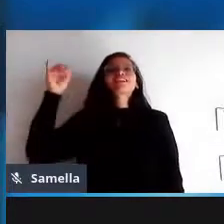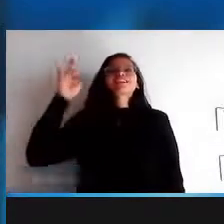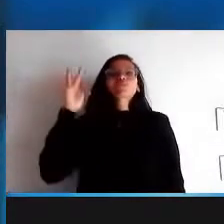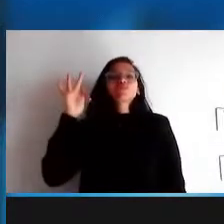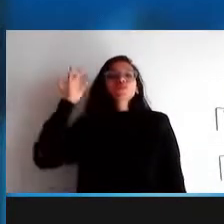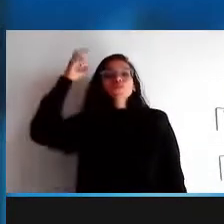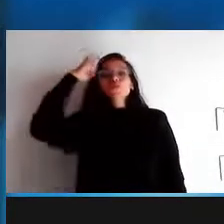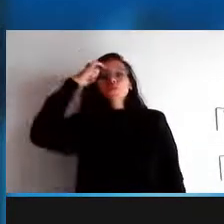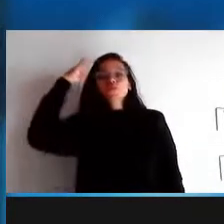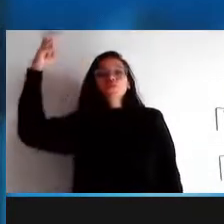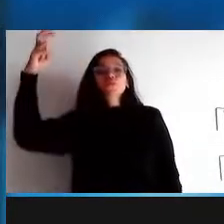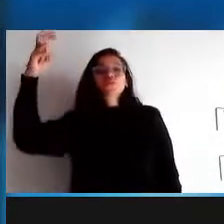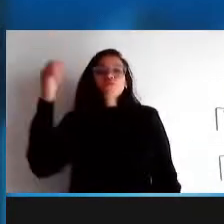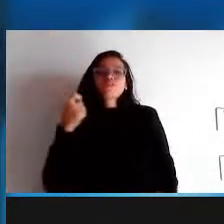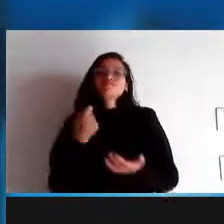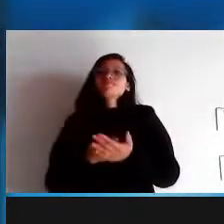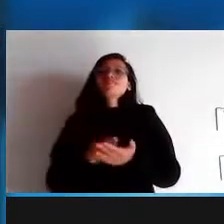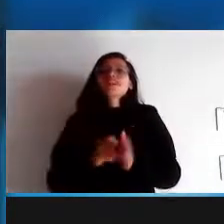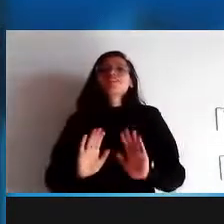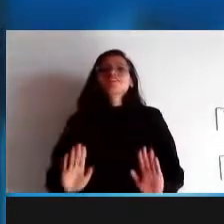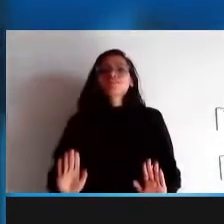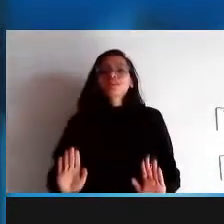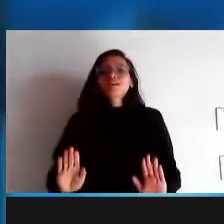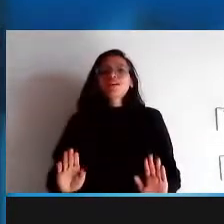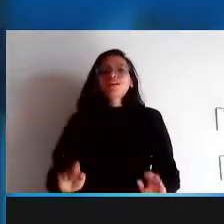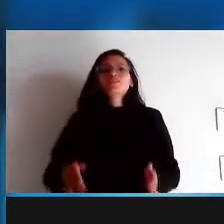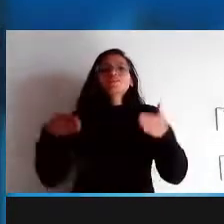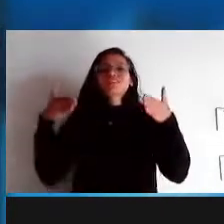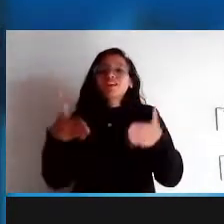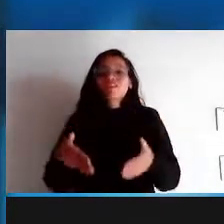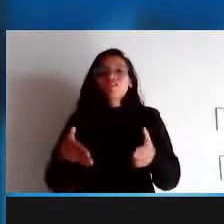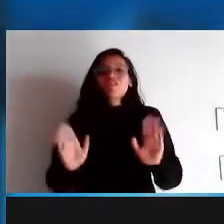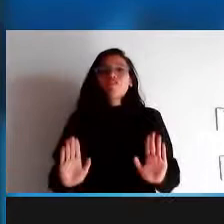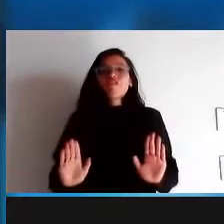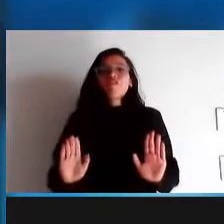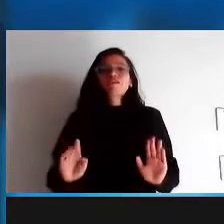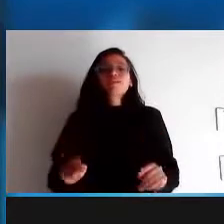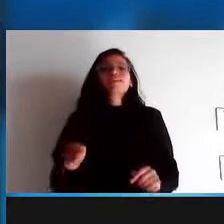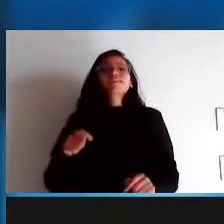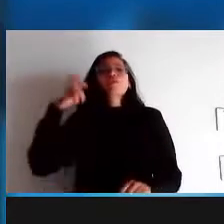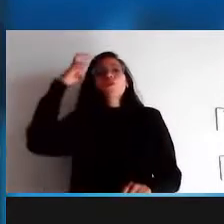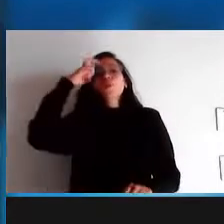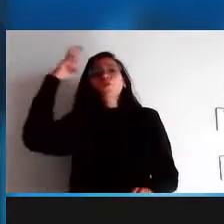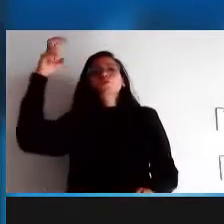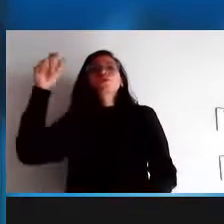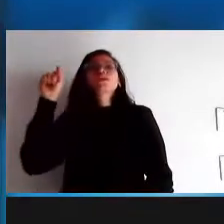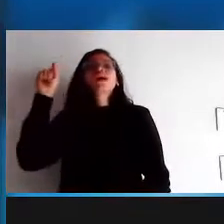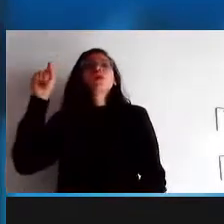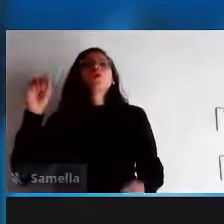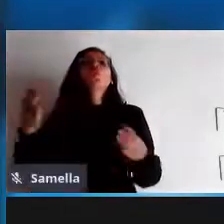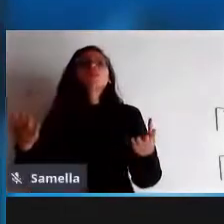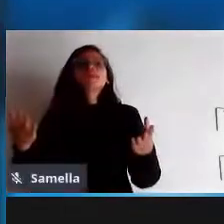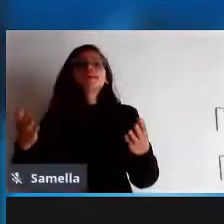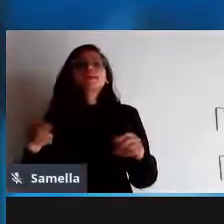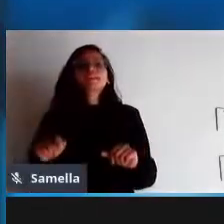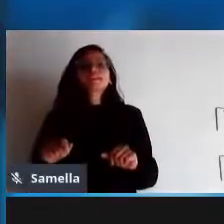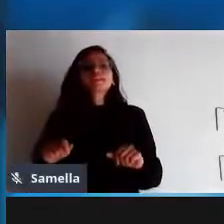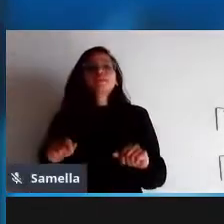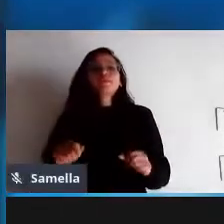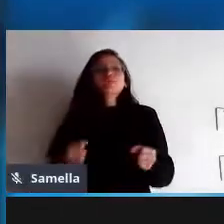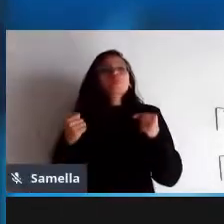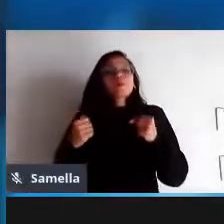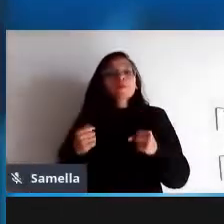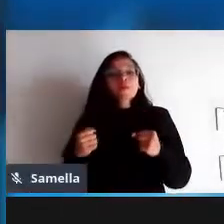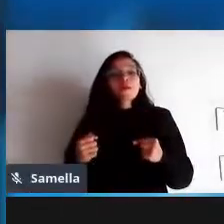vamos ver aqui até pela própria definição de cultura uma cultura pode ser